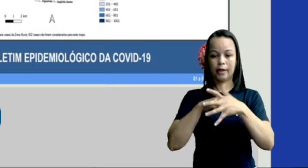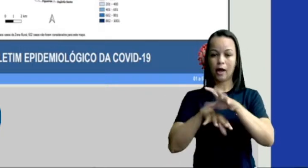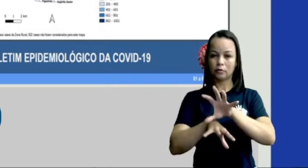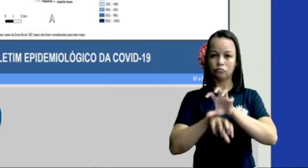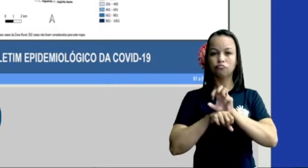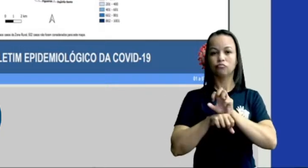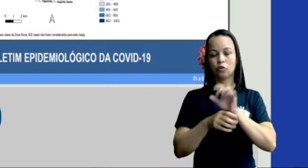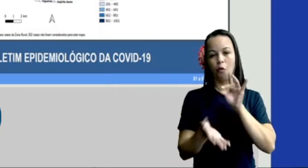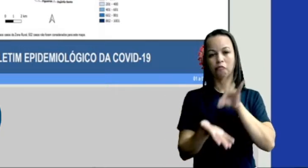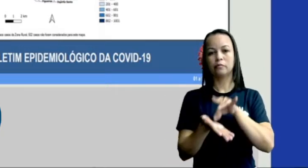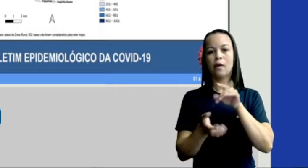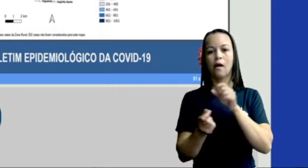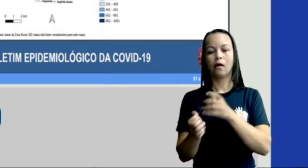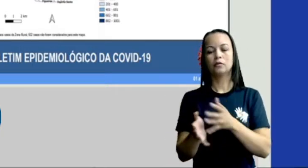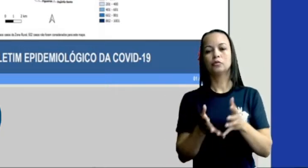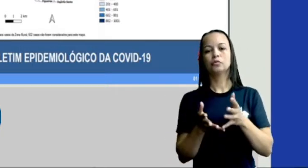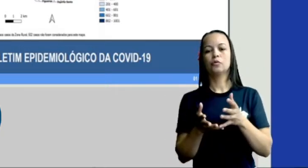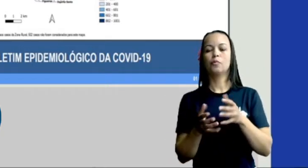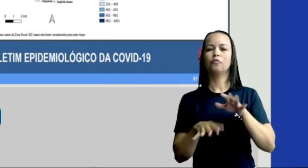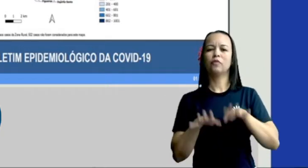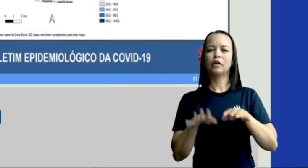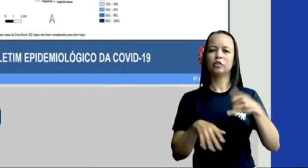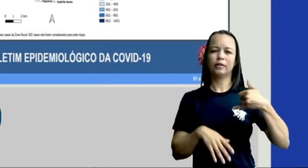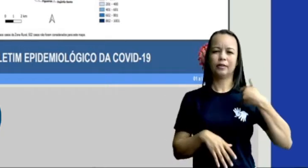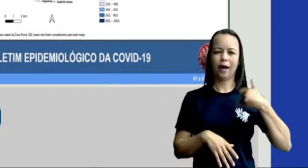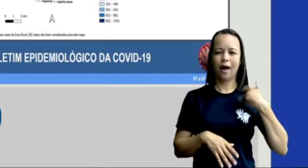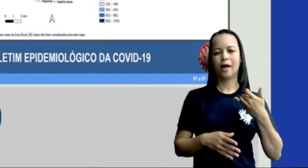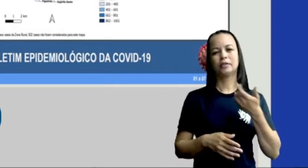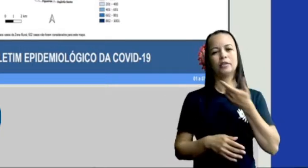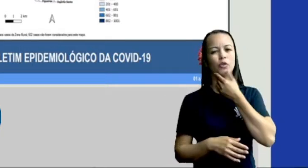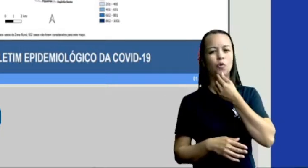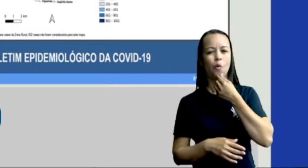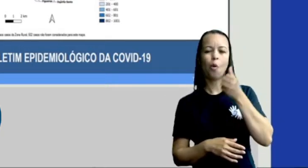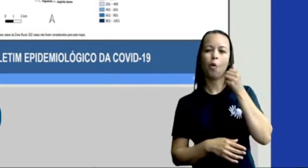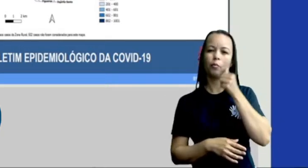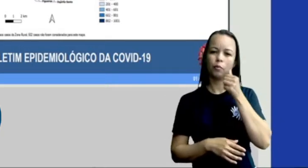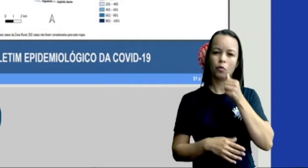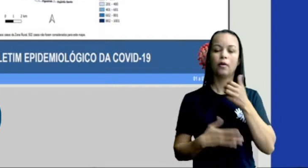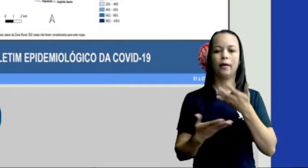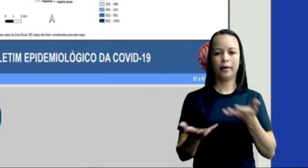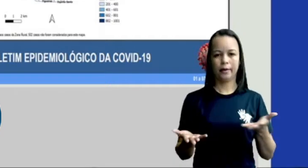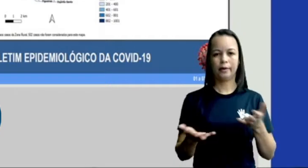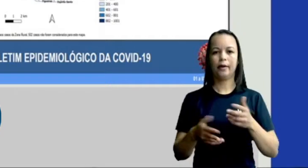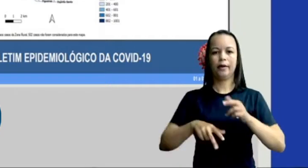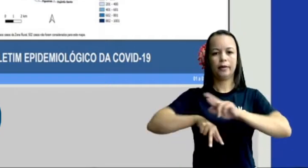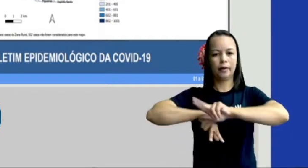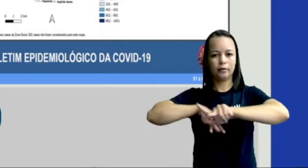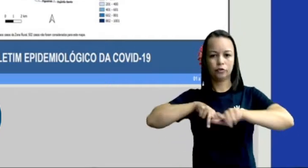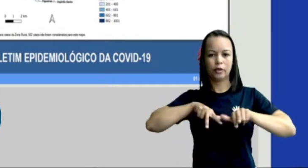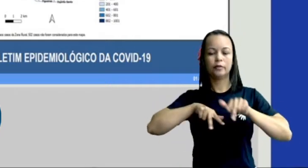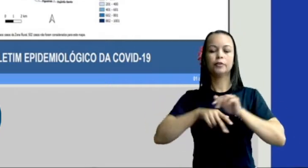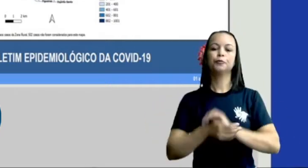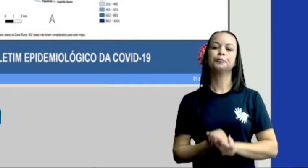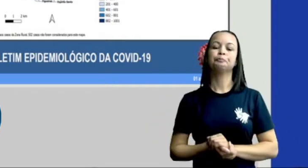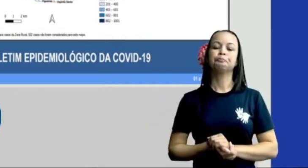por faixa etária e sexo, né, o gênero, masculino e feminino também.